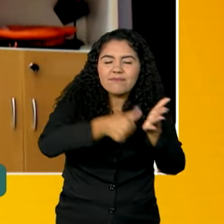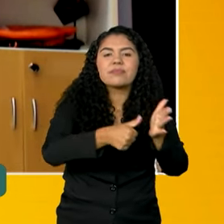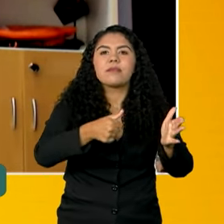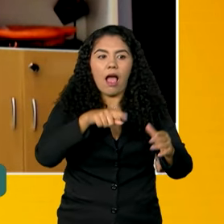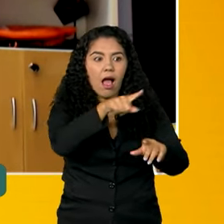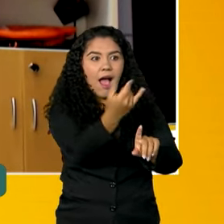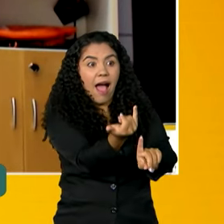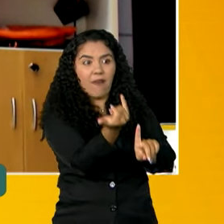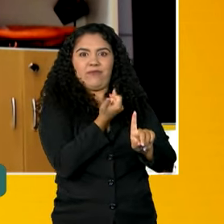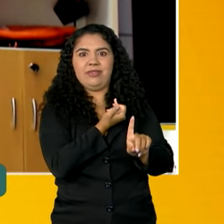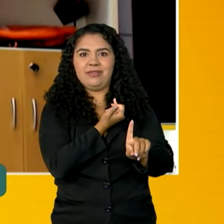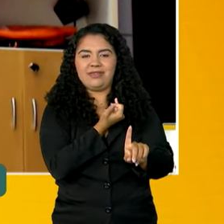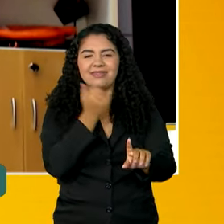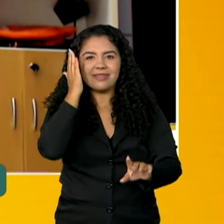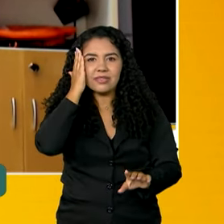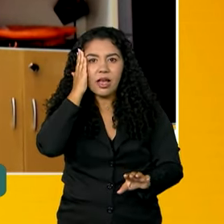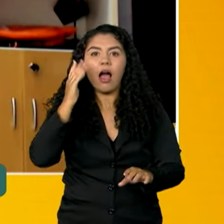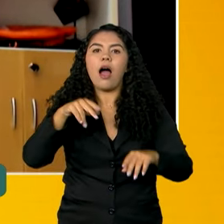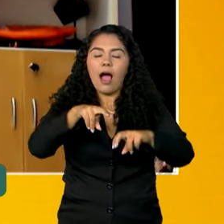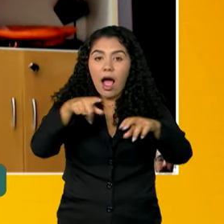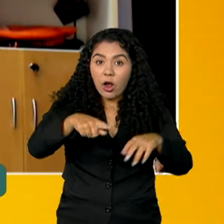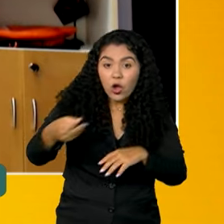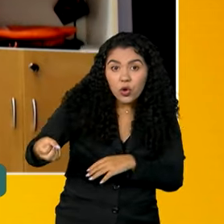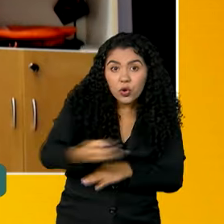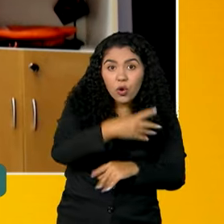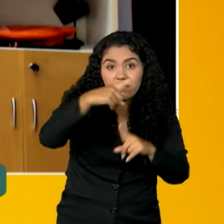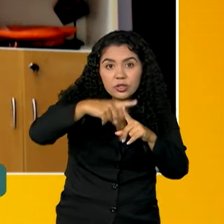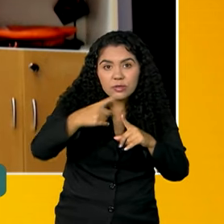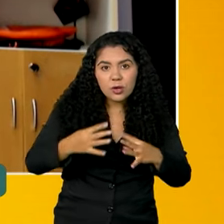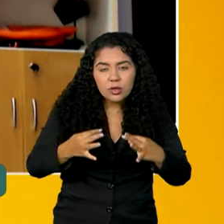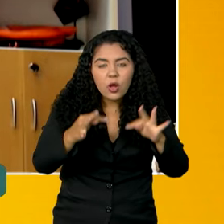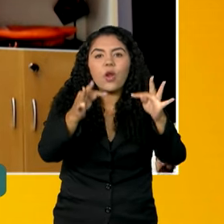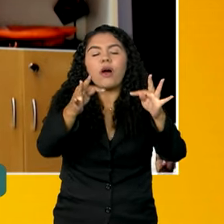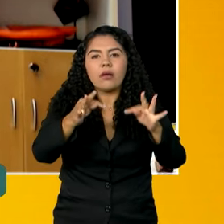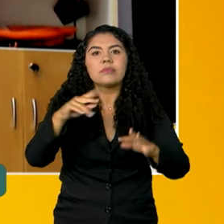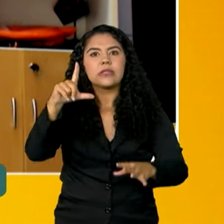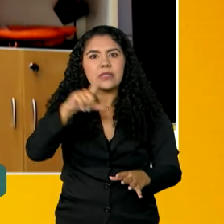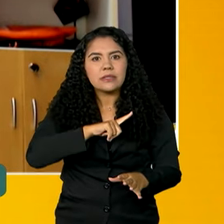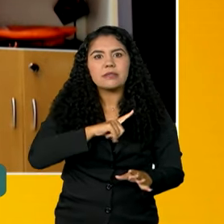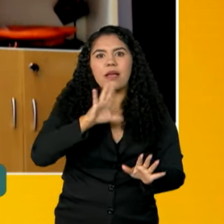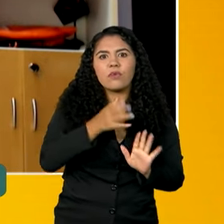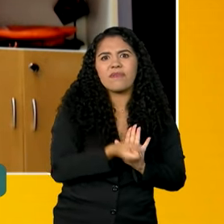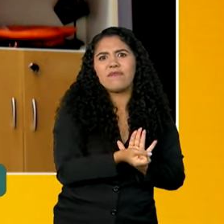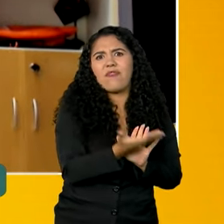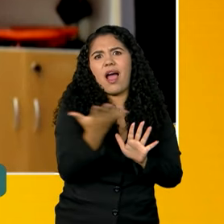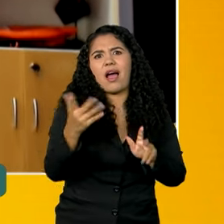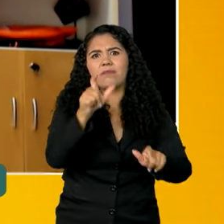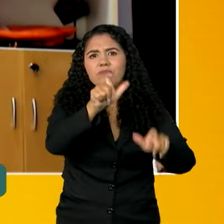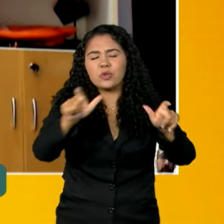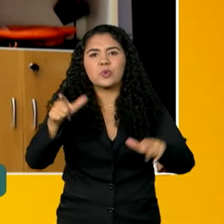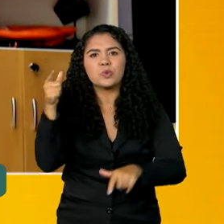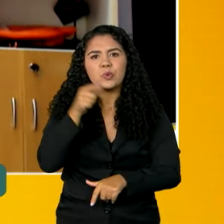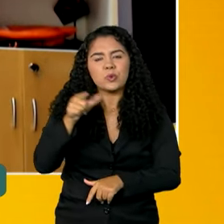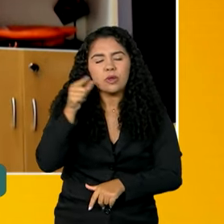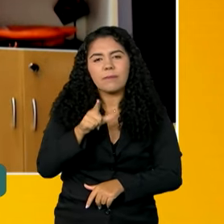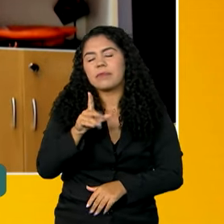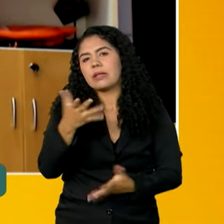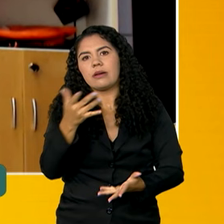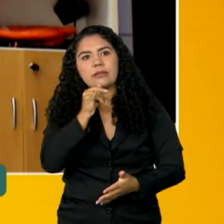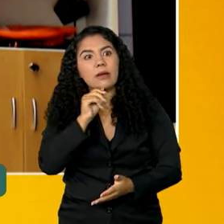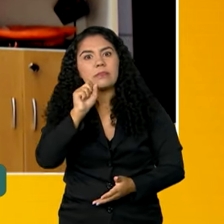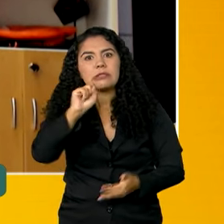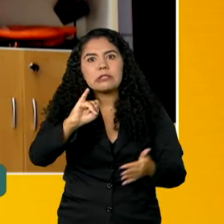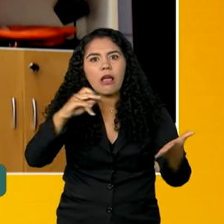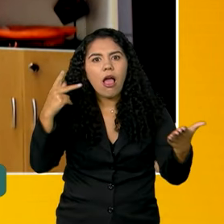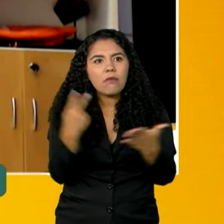Nessa nova tecnologia, esse alerta passa a atingir um número muito grande de pessoas. Então, basicamente, sempre que tiver uma